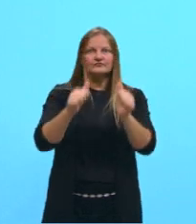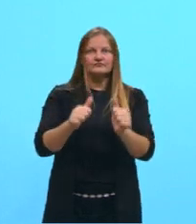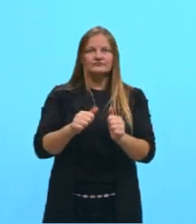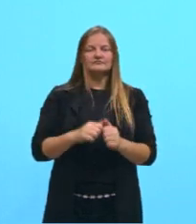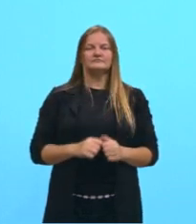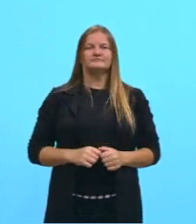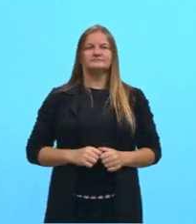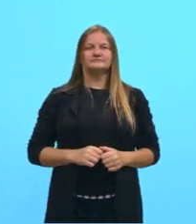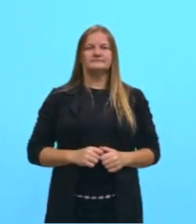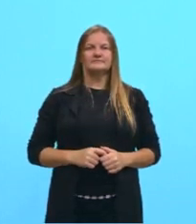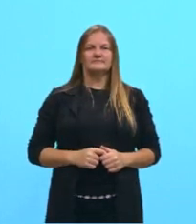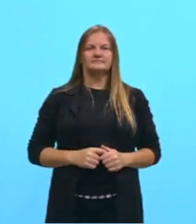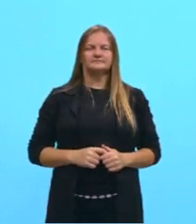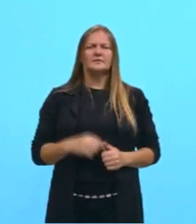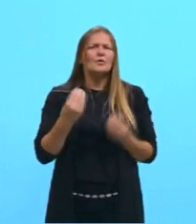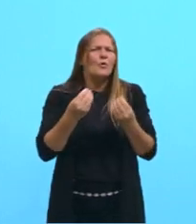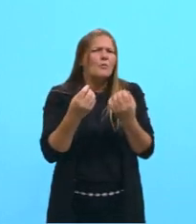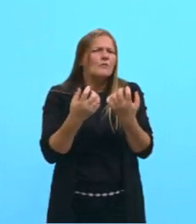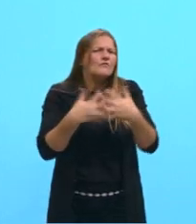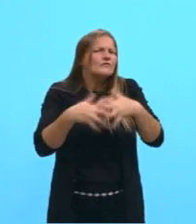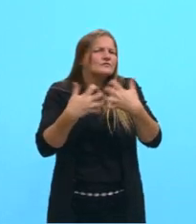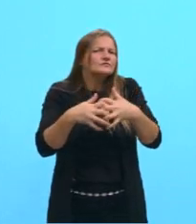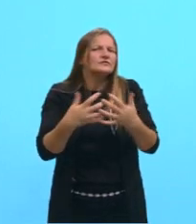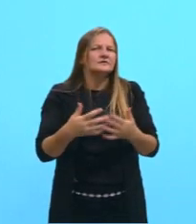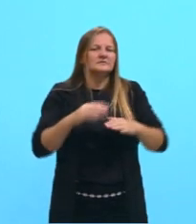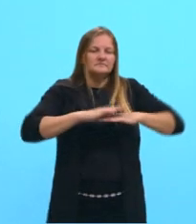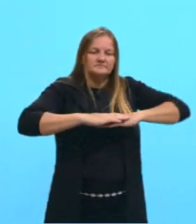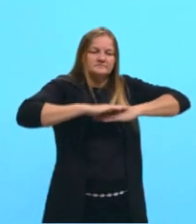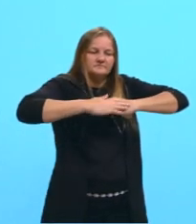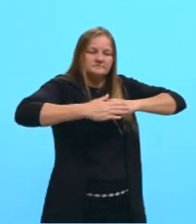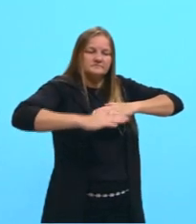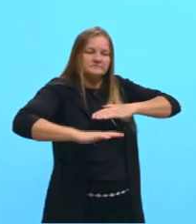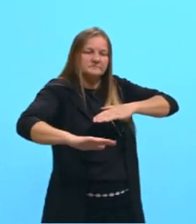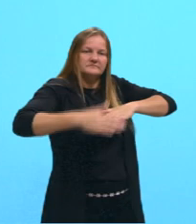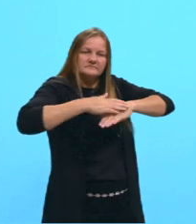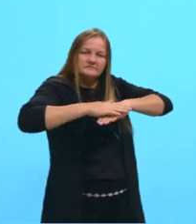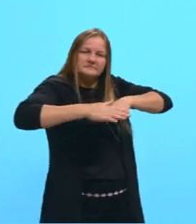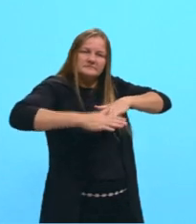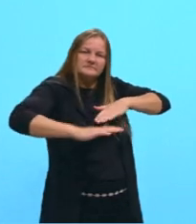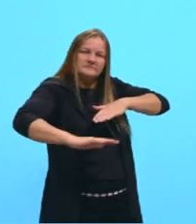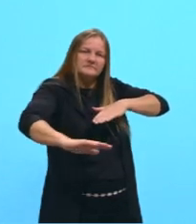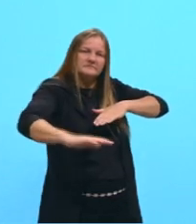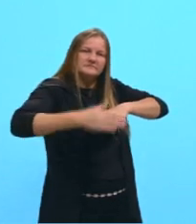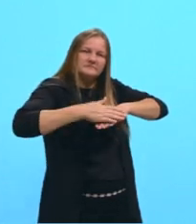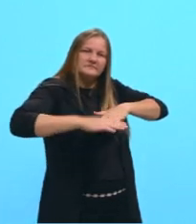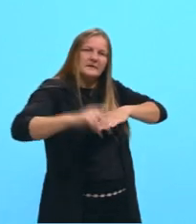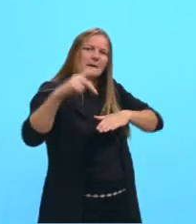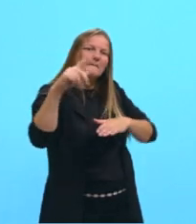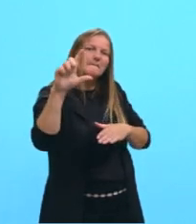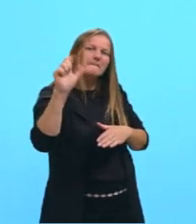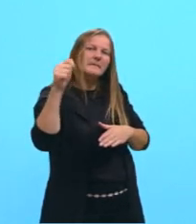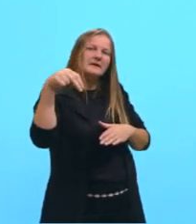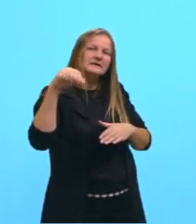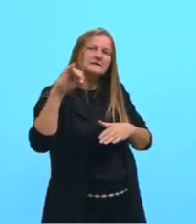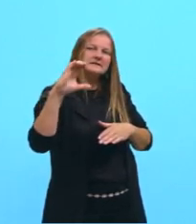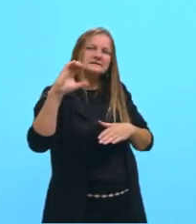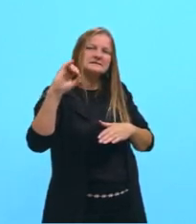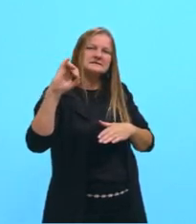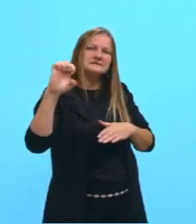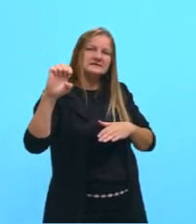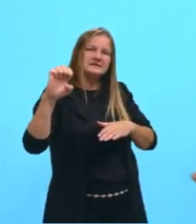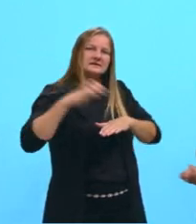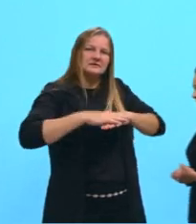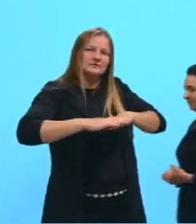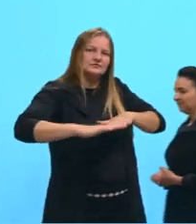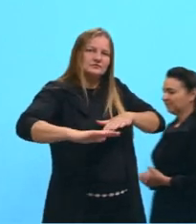querida tela. Como é que é feito isso aí? Planície é aquela parte mais plana, o nome já diz planície, plano, mais